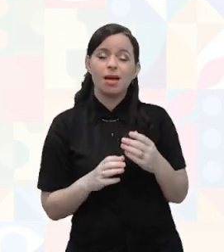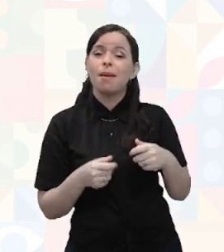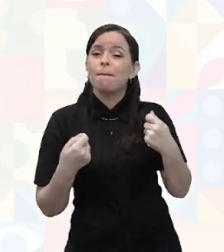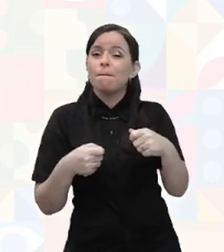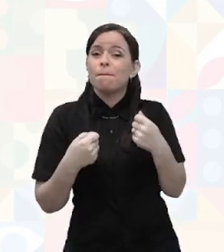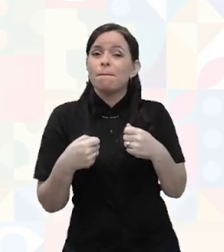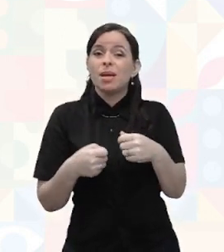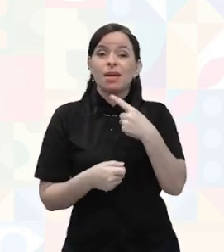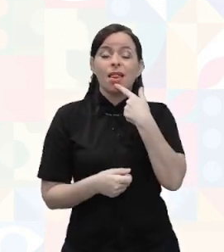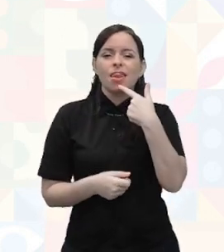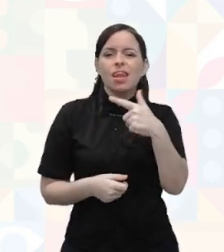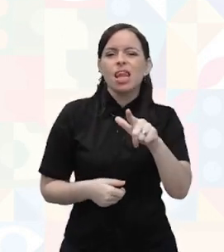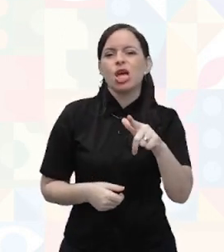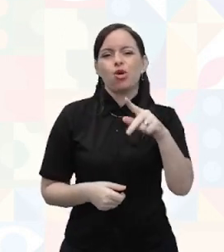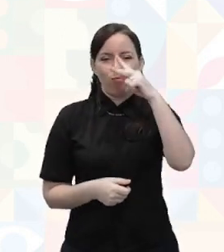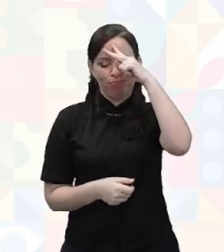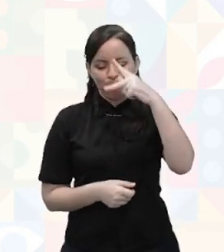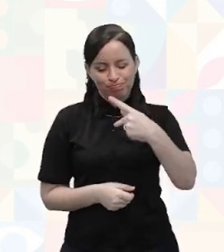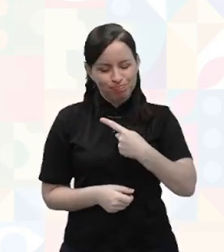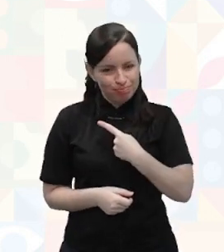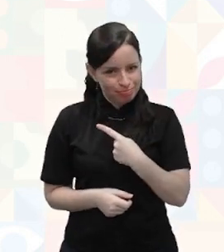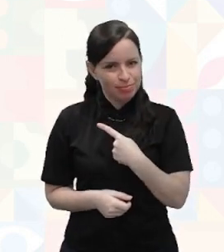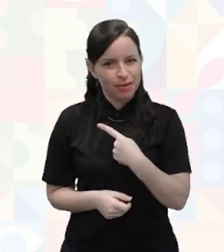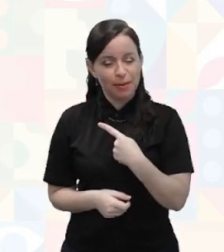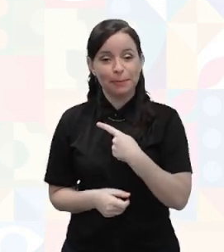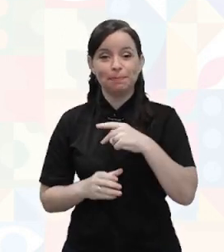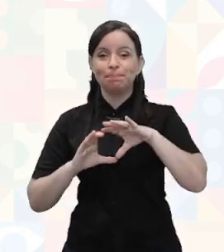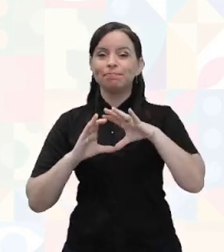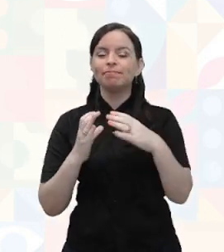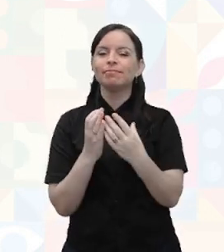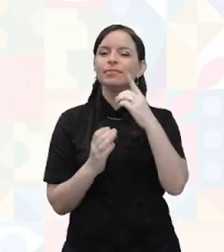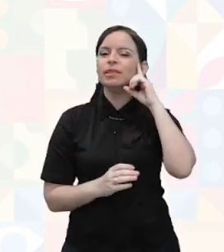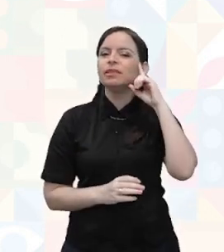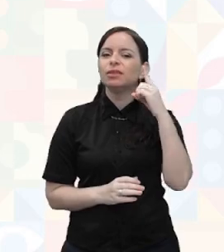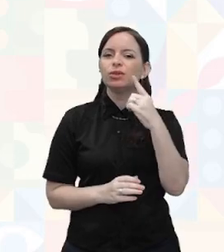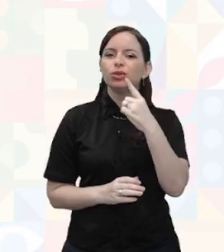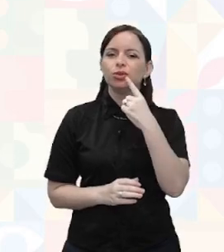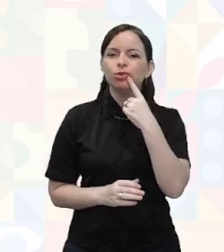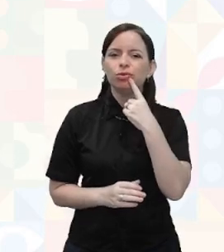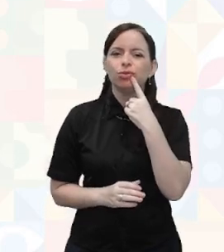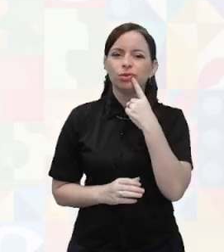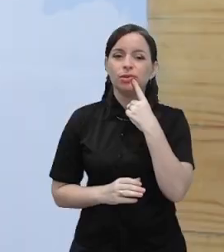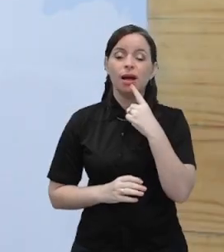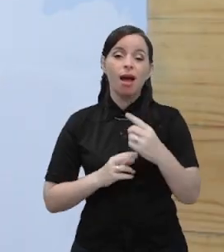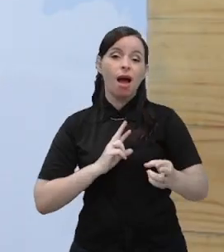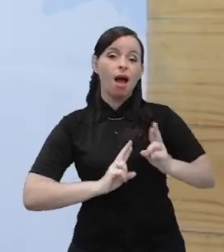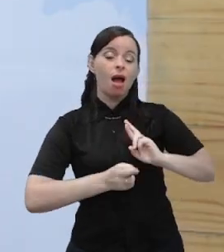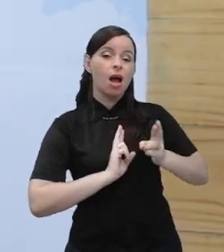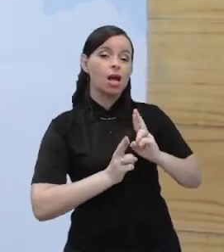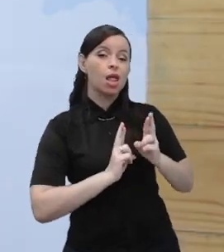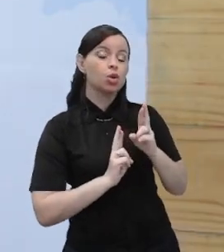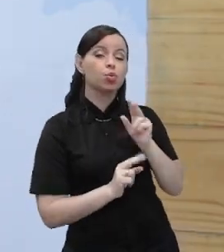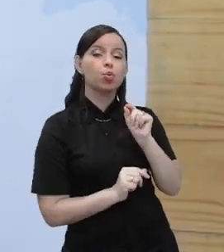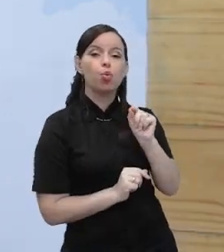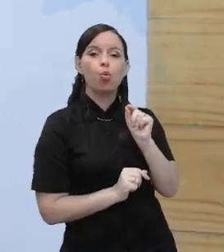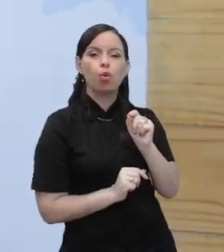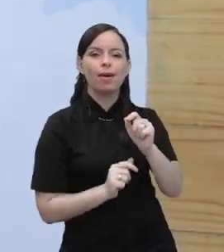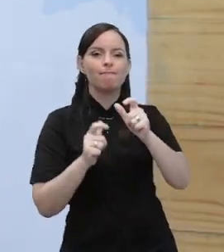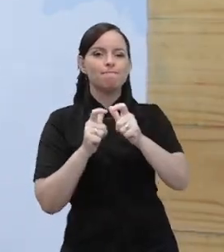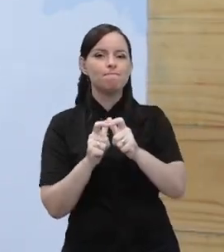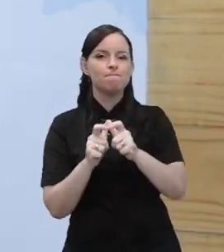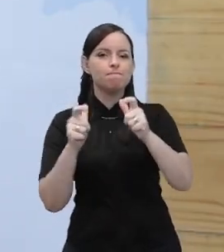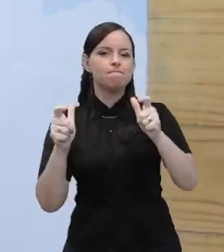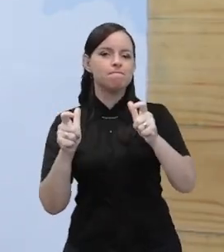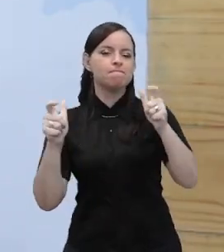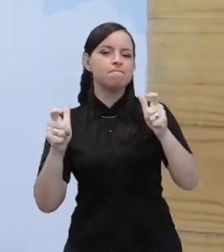dita. Então, na comunidade surda, os que fazem parte dessa comunidade, o que tem muita relação, veja que a gente vai ampliando os nossos